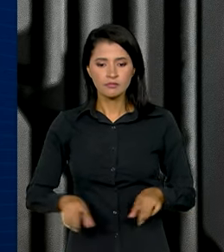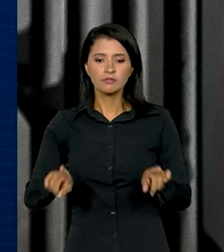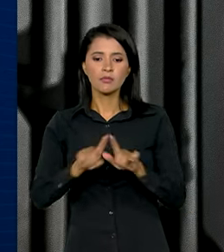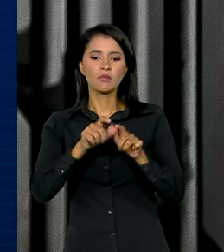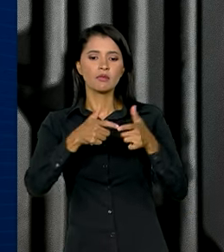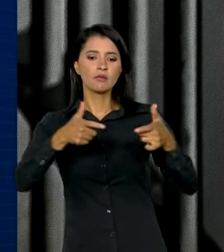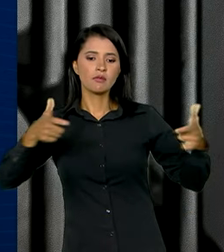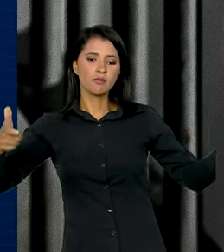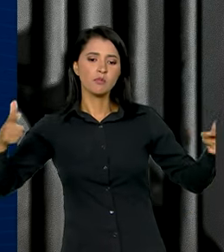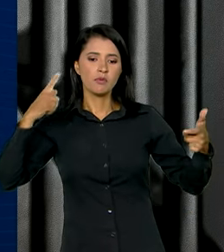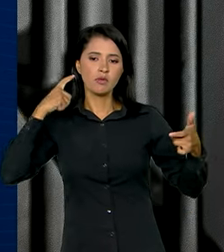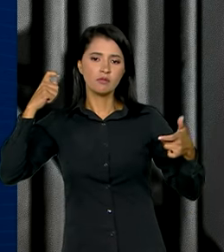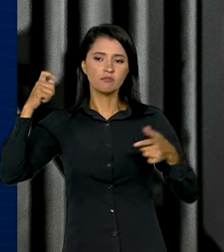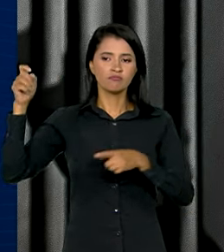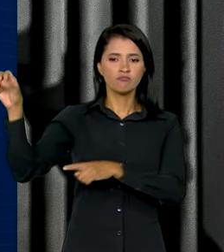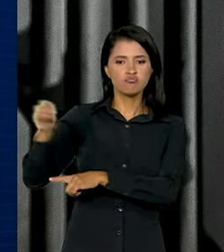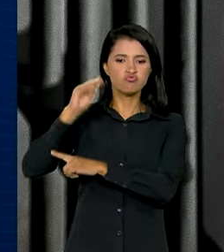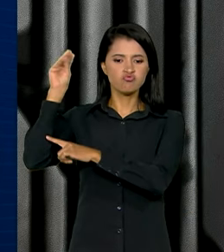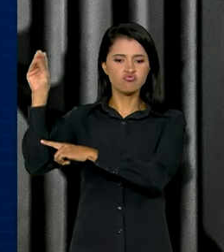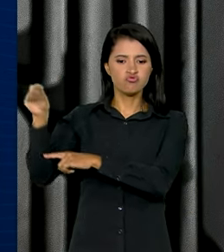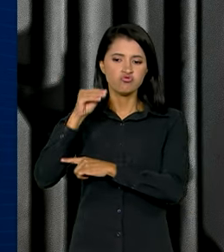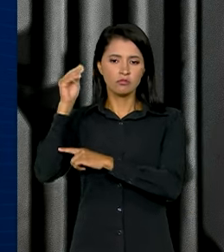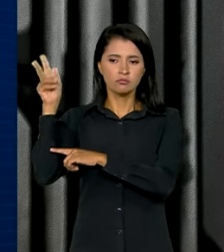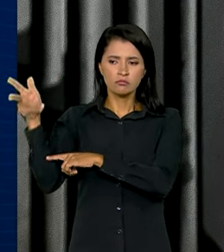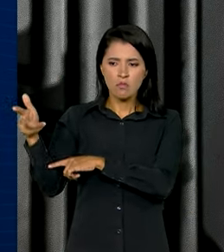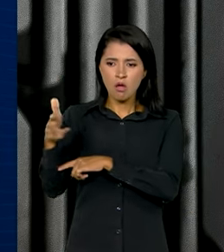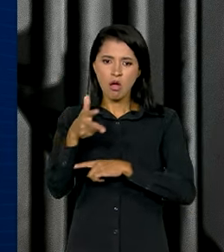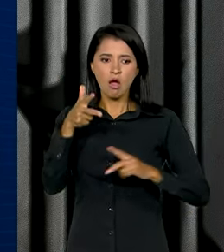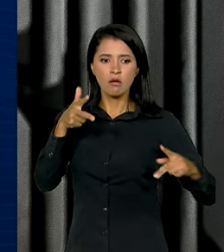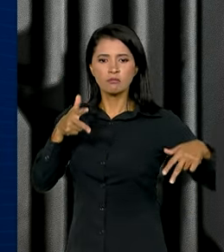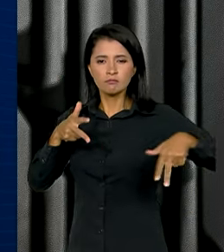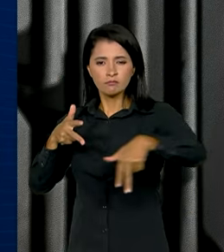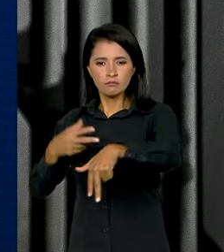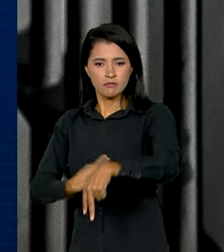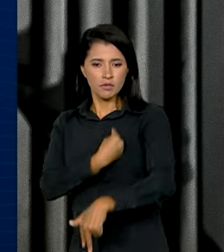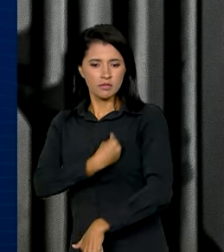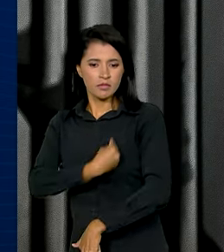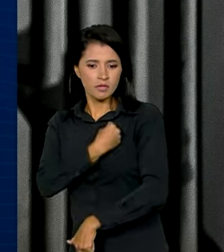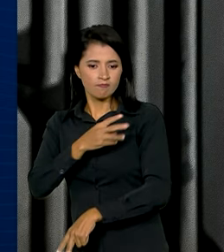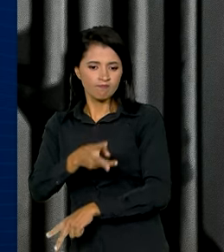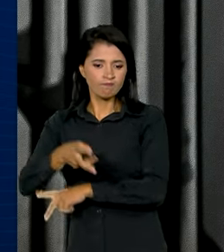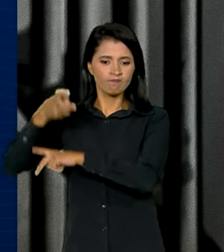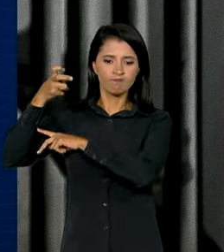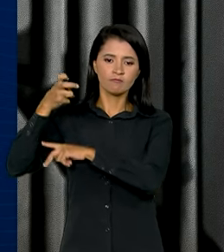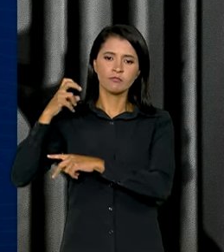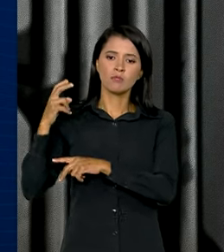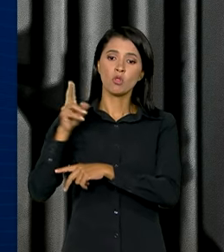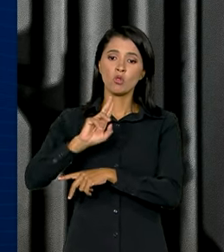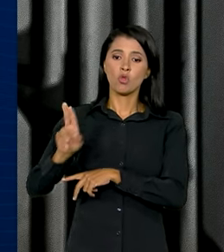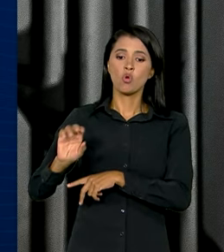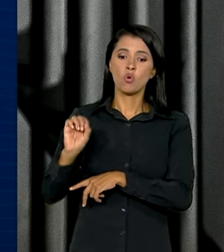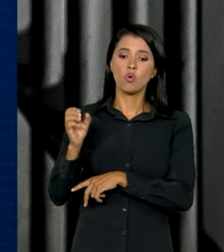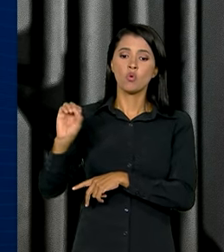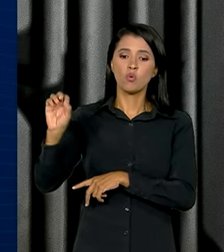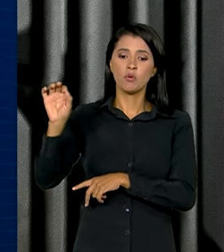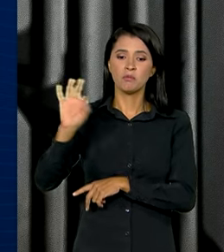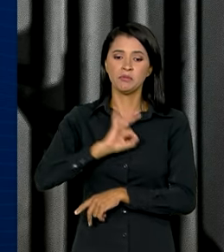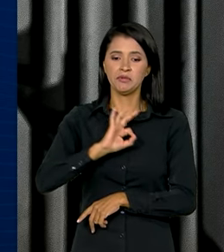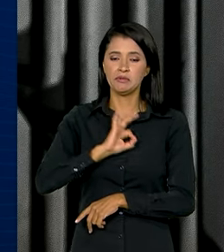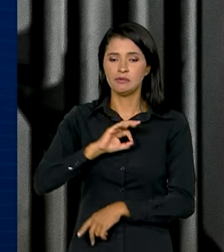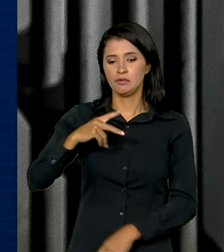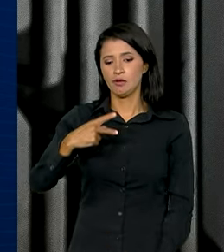ampliação do sistema de alarmes e sensores de presenças, nomeação de 80 policiais penais